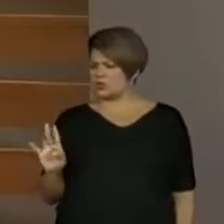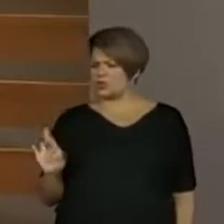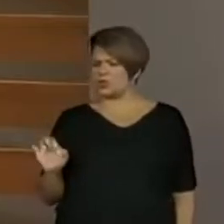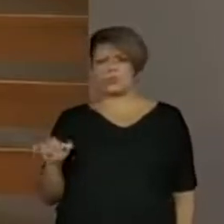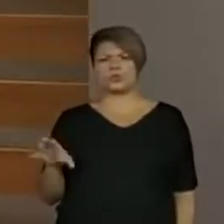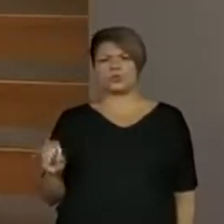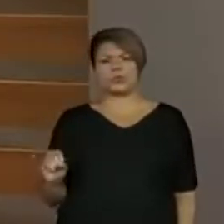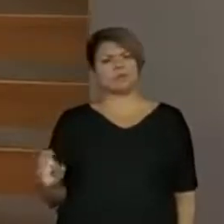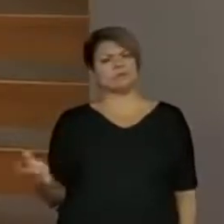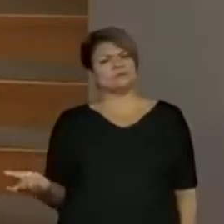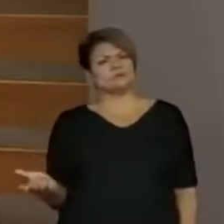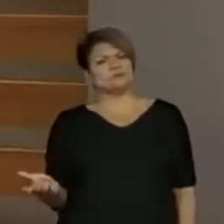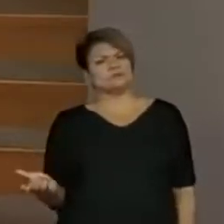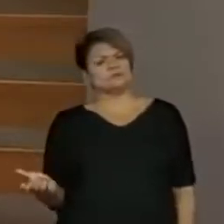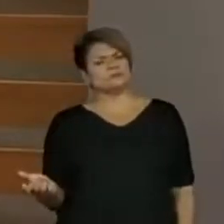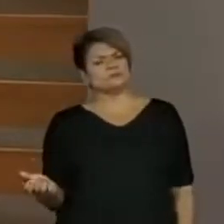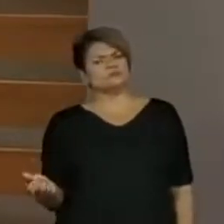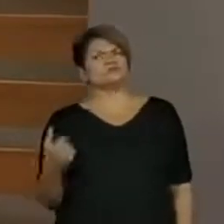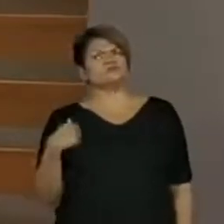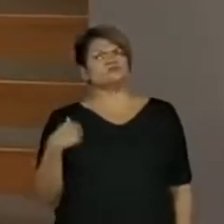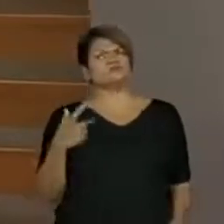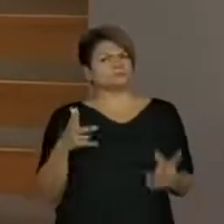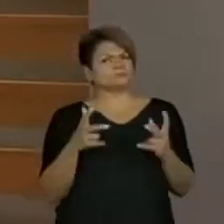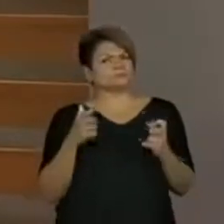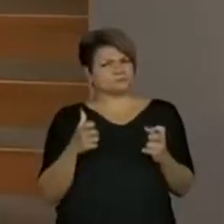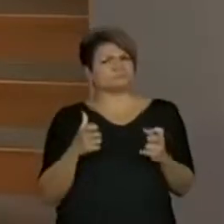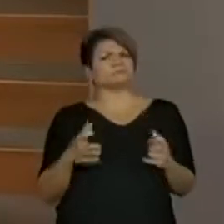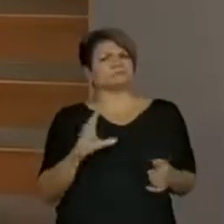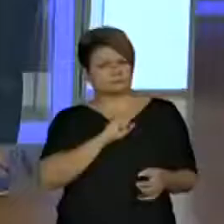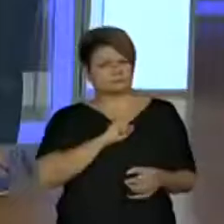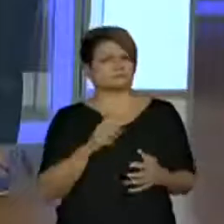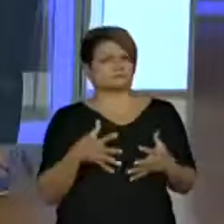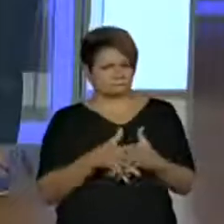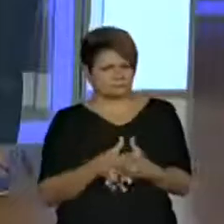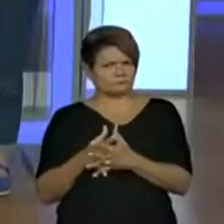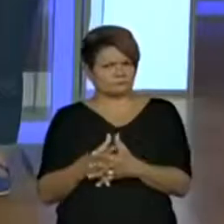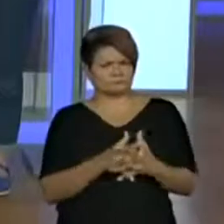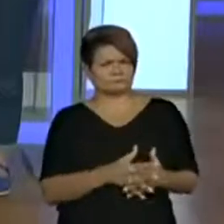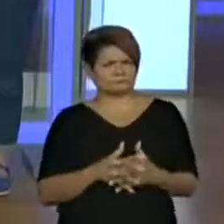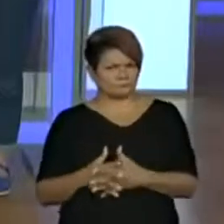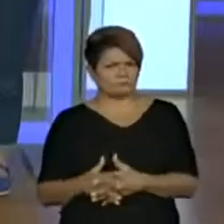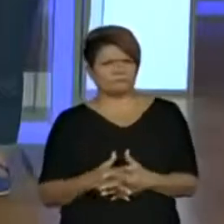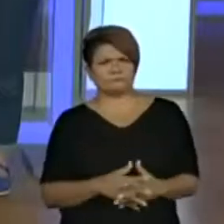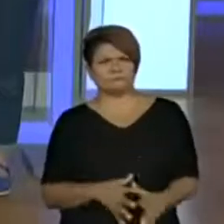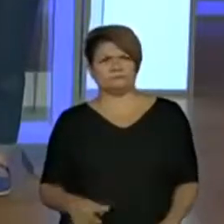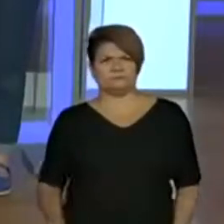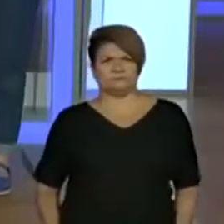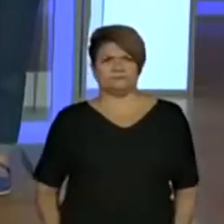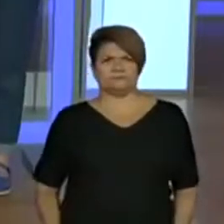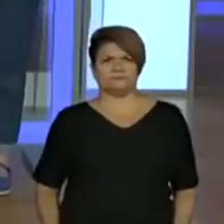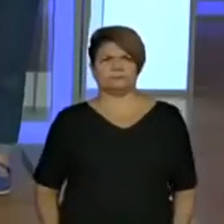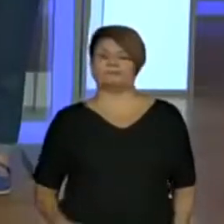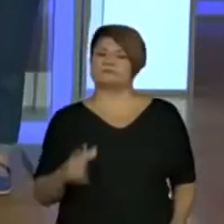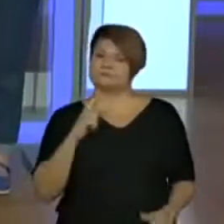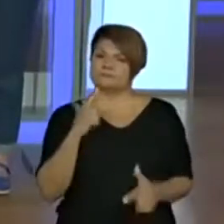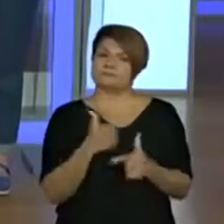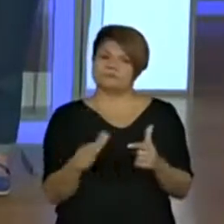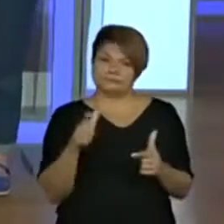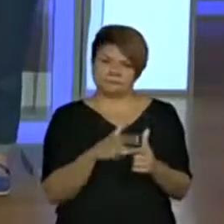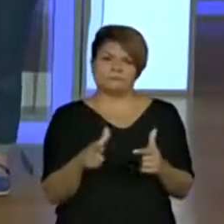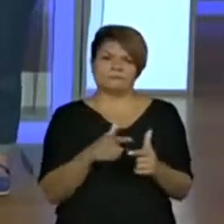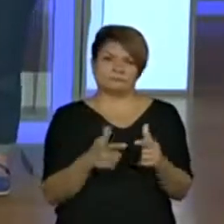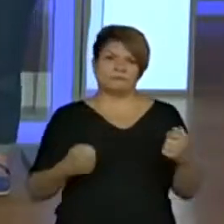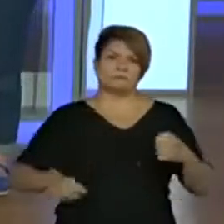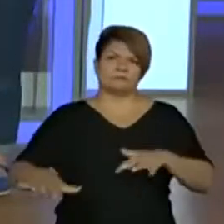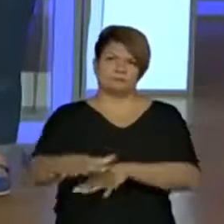percebeu que ele gosta de uma boa confusão. Gosta de confusão? Ué, se ele gosta de causar problemas. Sim.